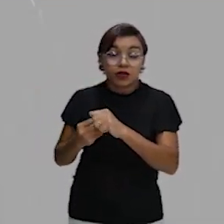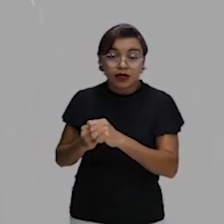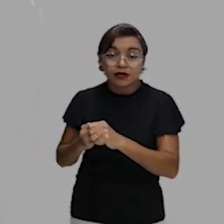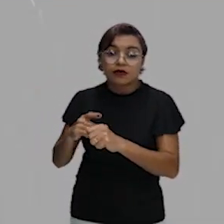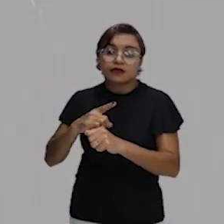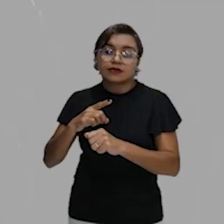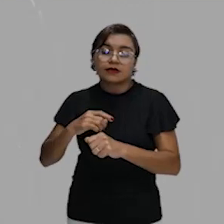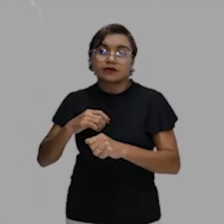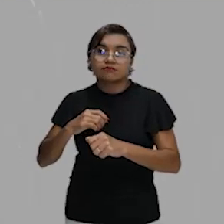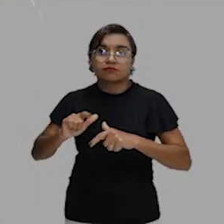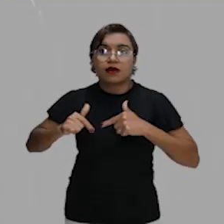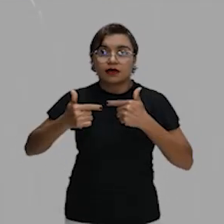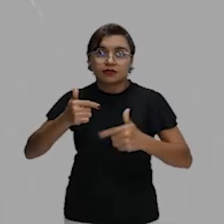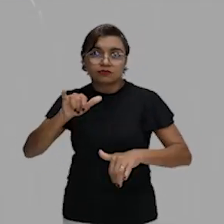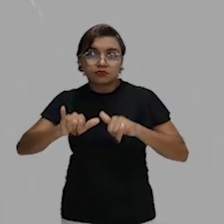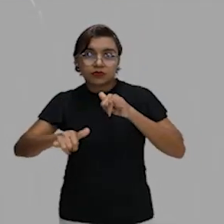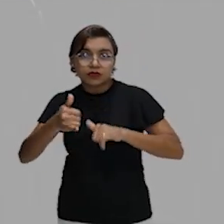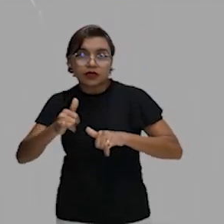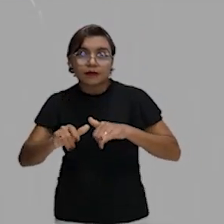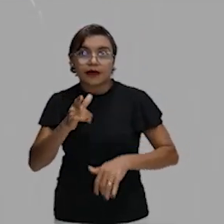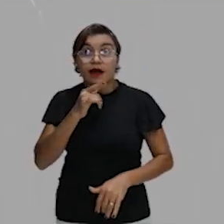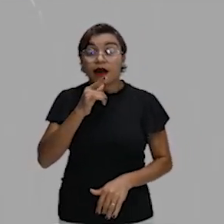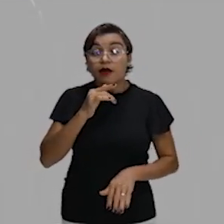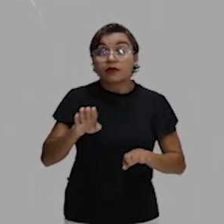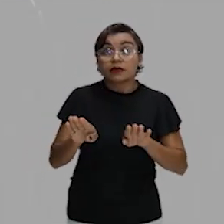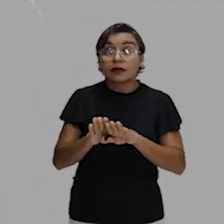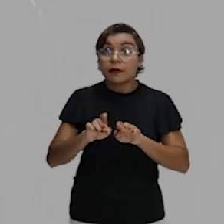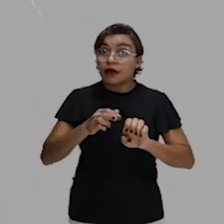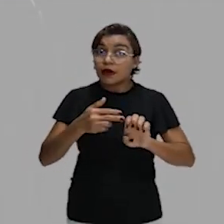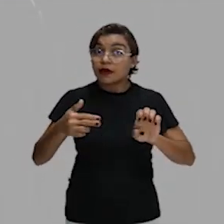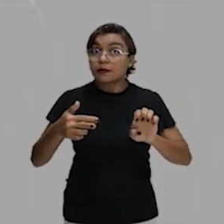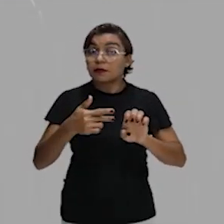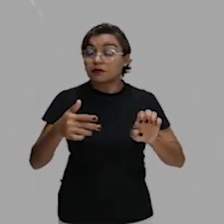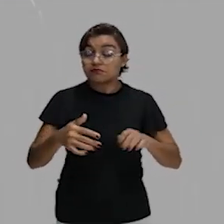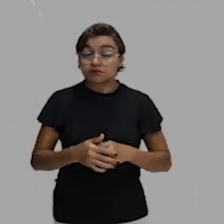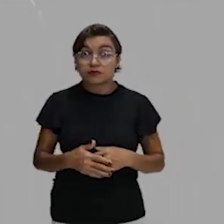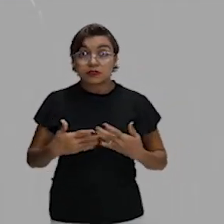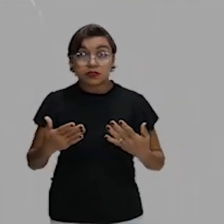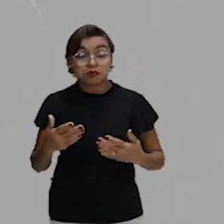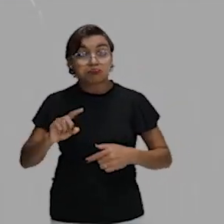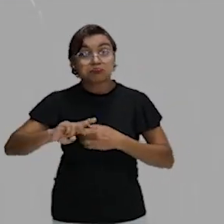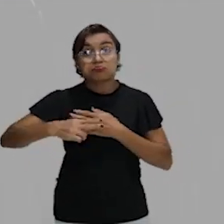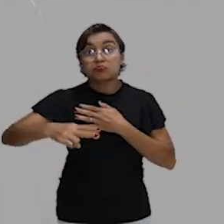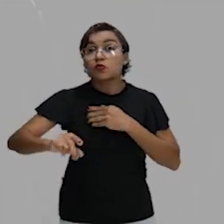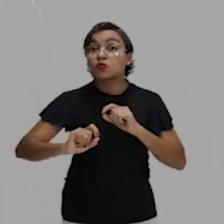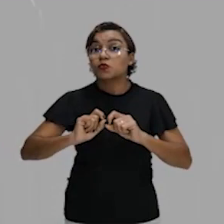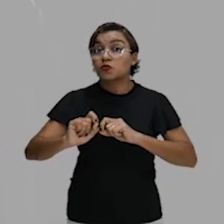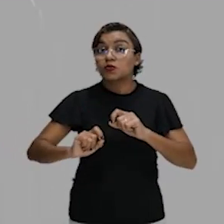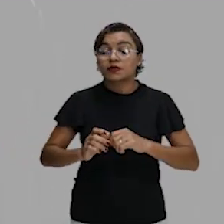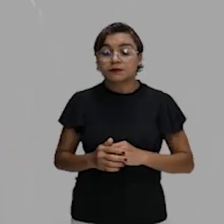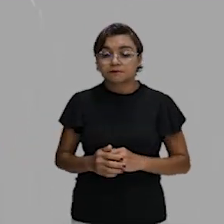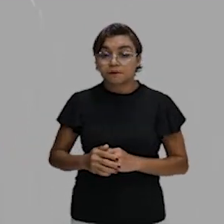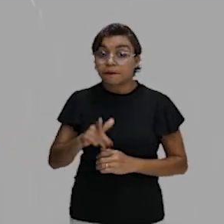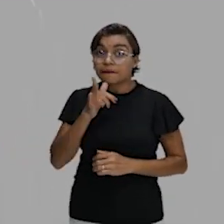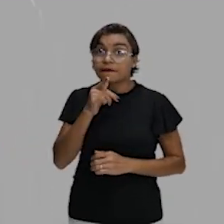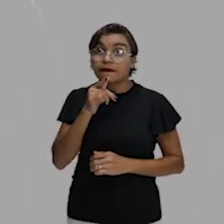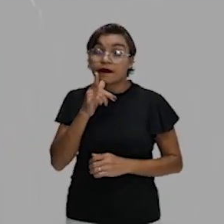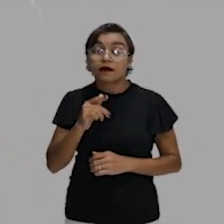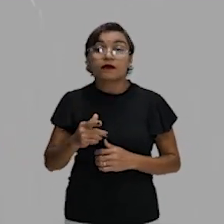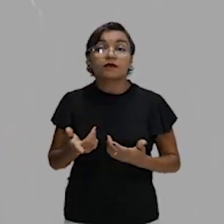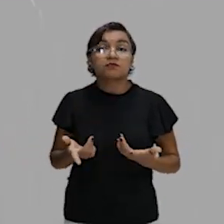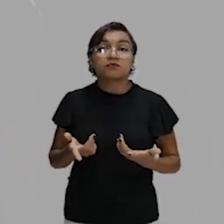reação química entre a água e estes elementos. E, consequentemente, galera, essa água